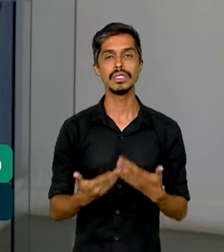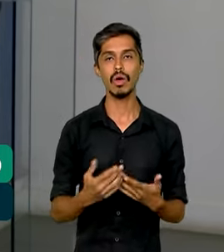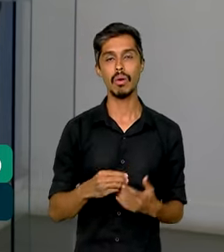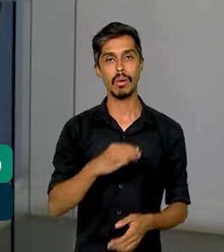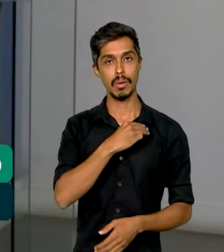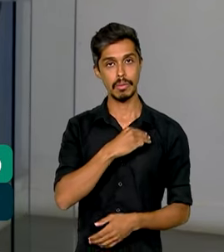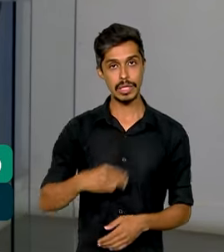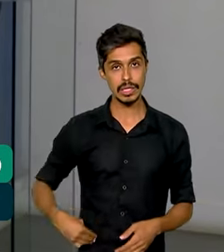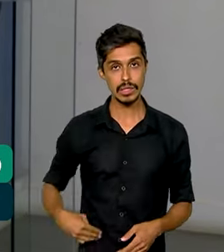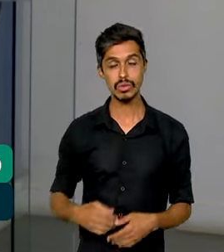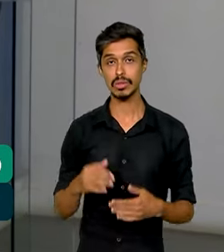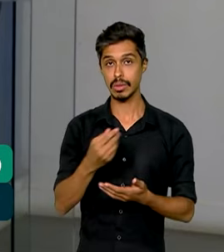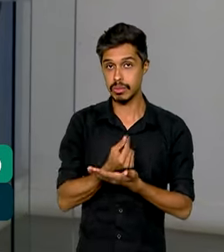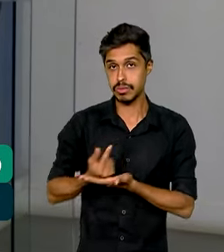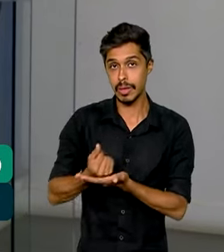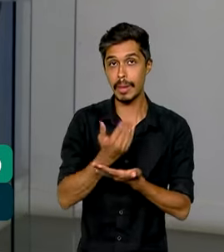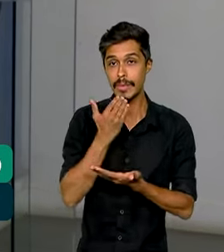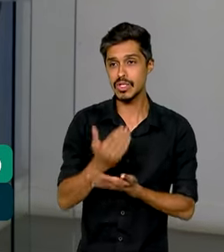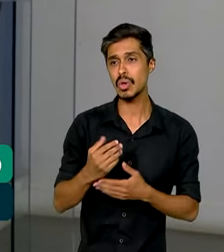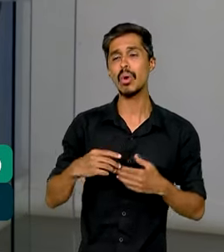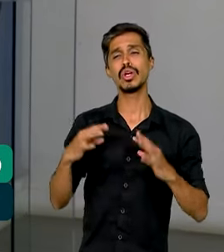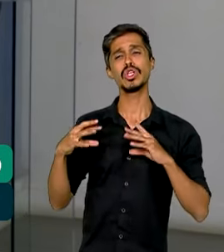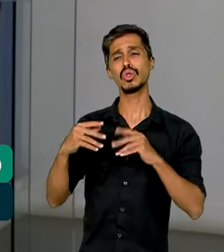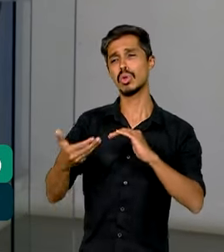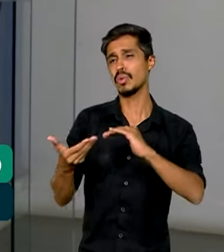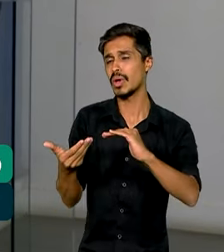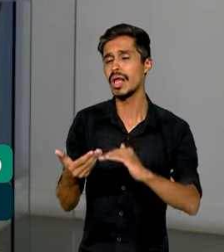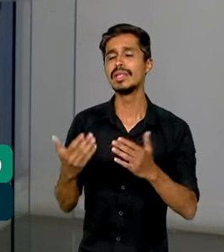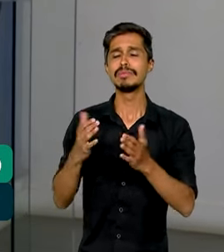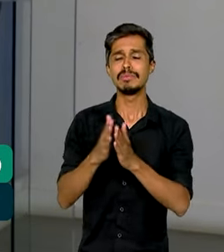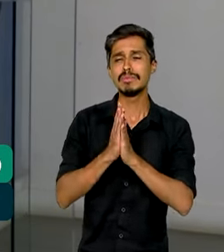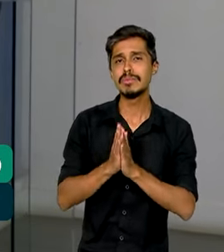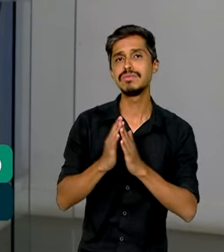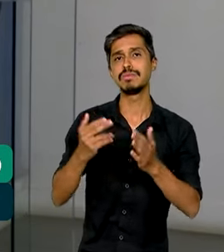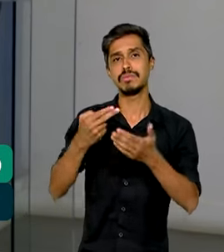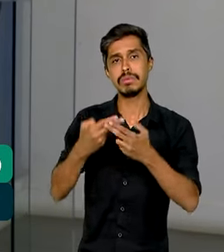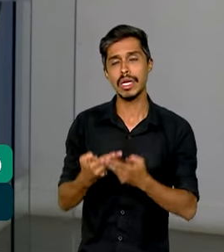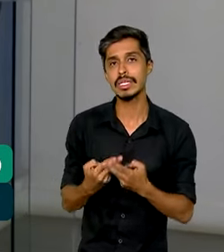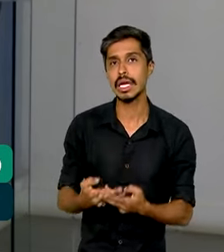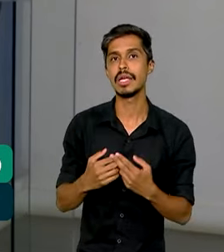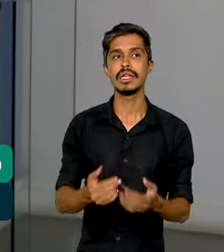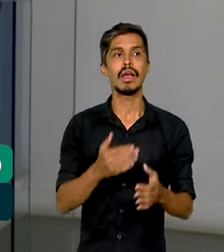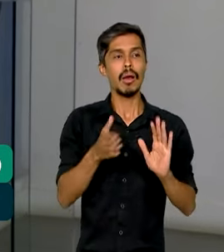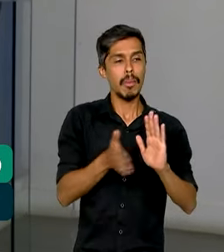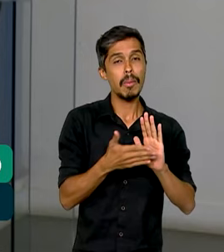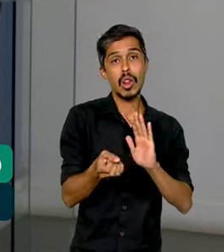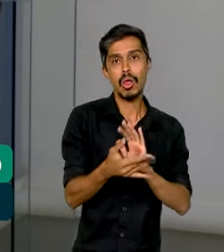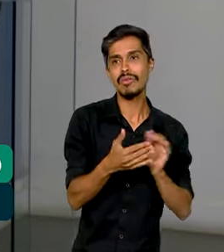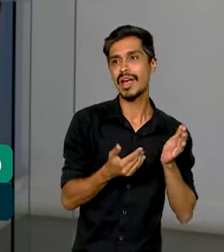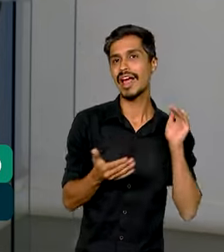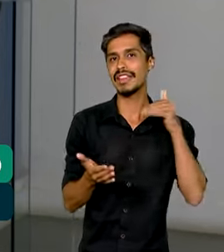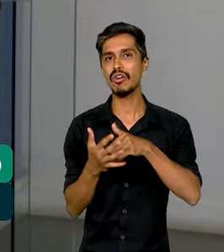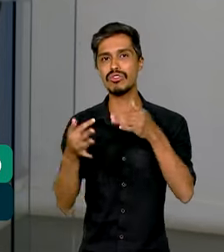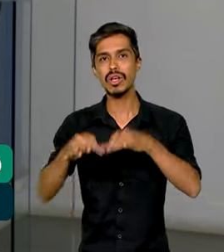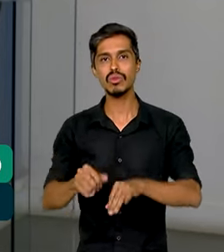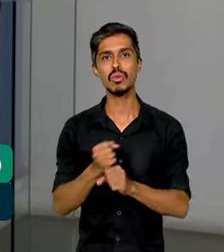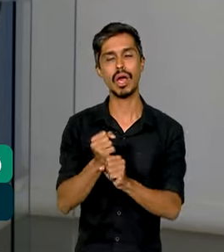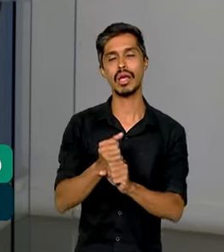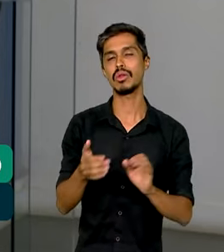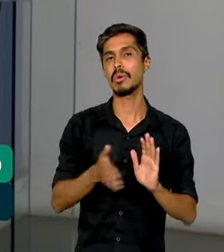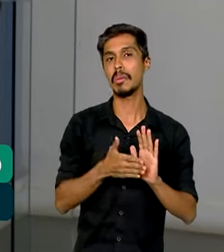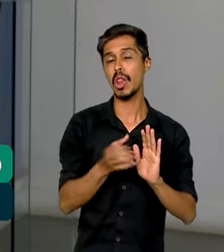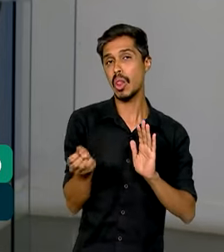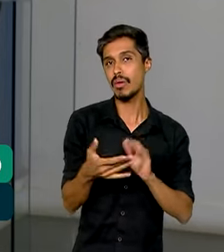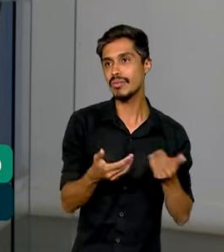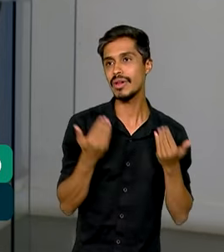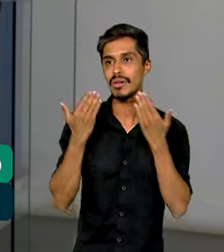pediu paciência aos parlamentares e disse que o governo vai enviar uma nova proposta até o final do ano. Quem conta os detalhes para a